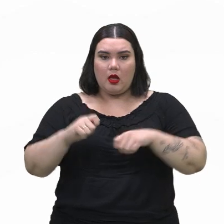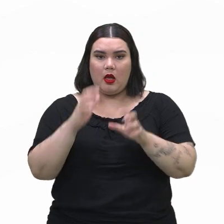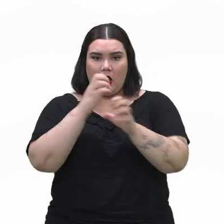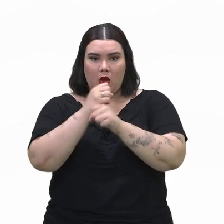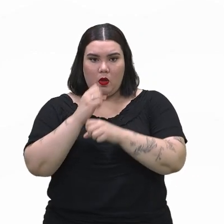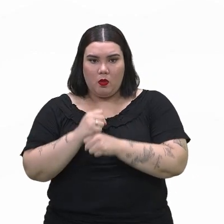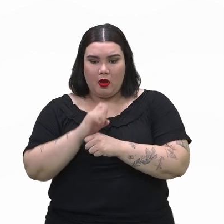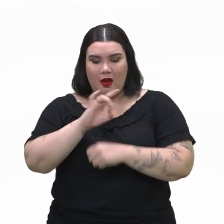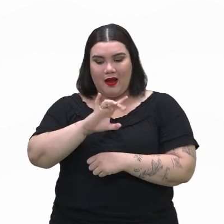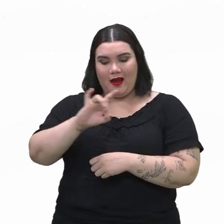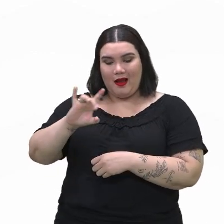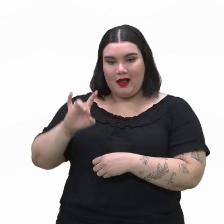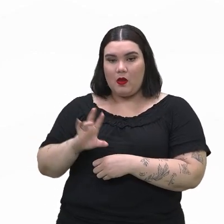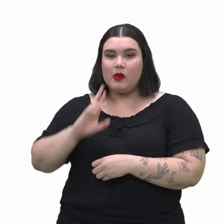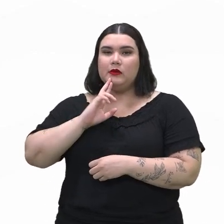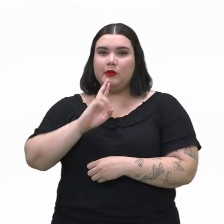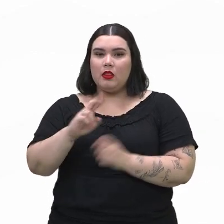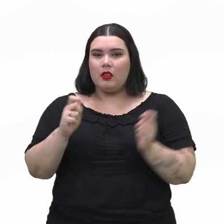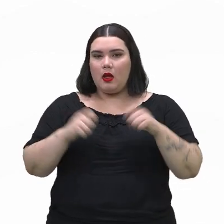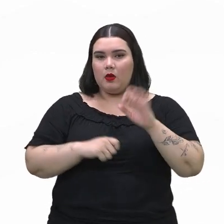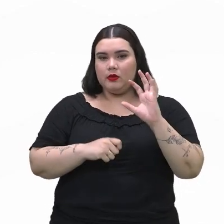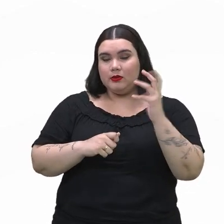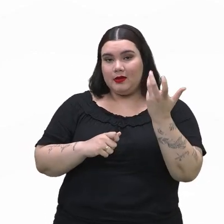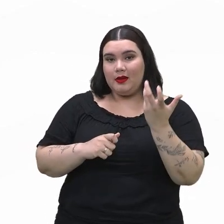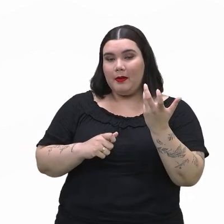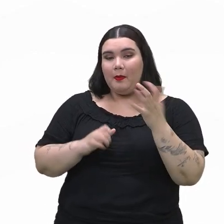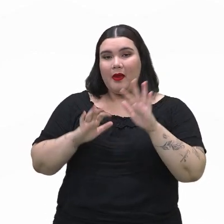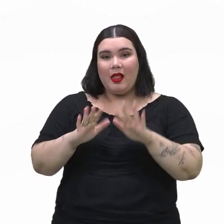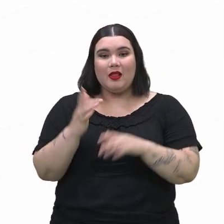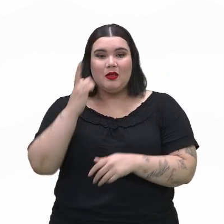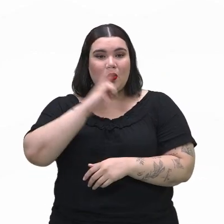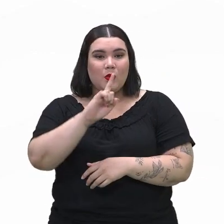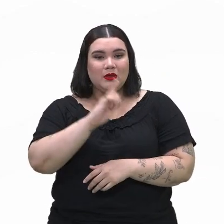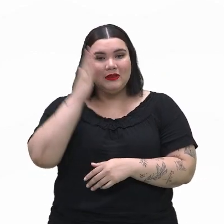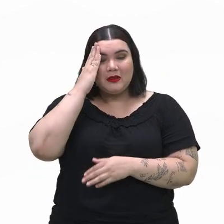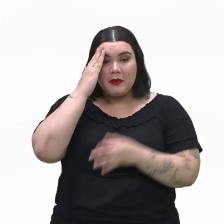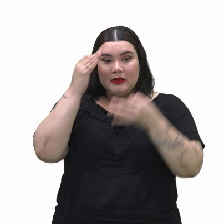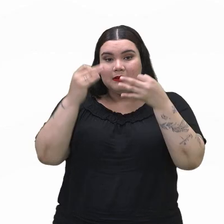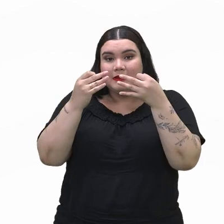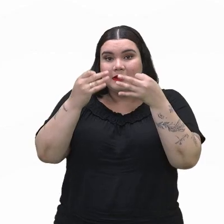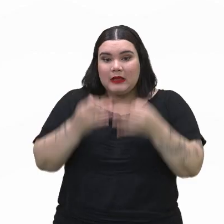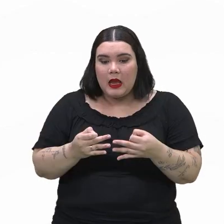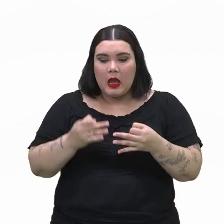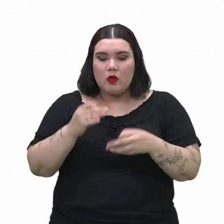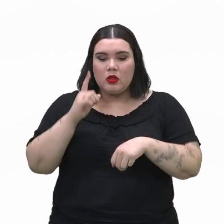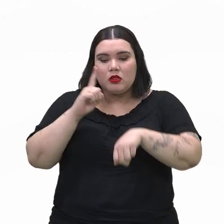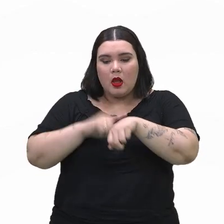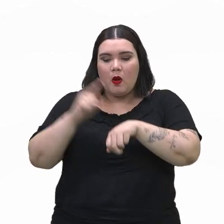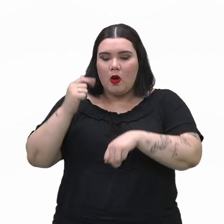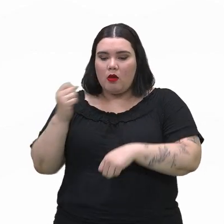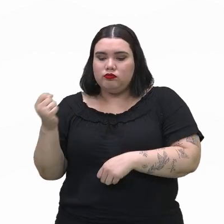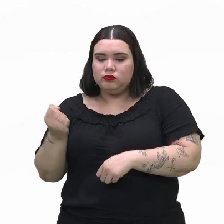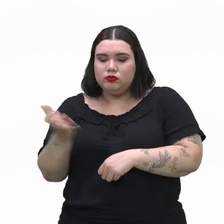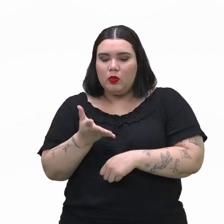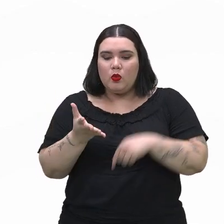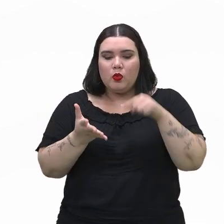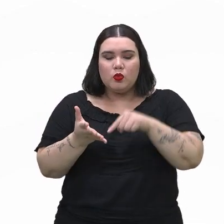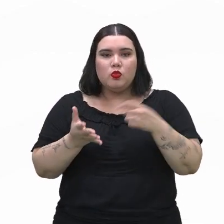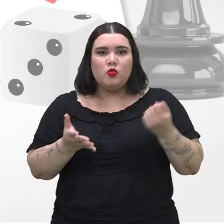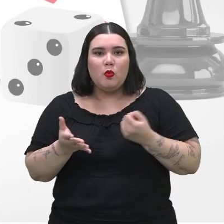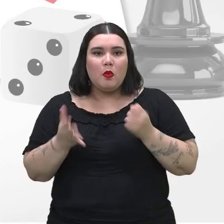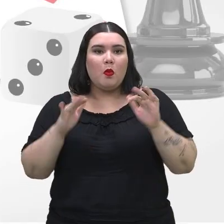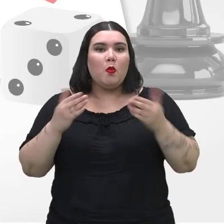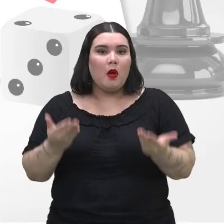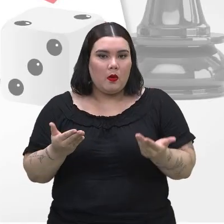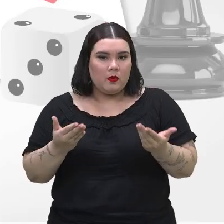cada um dos resultados ocorrer, é impossível termos com precisão o resultado do lançamento. O que isso quer dizer, então,